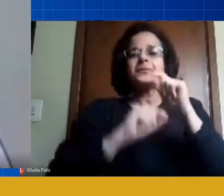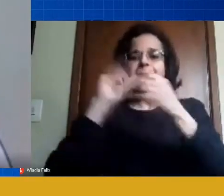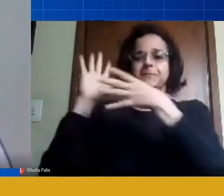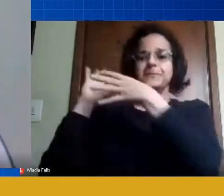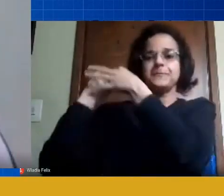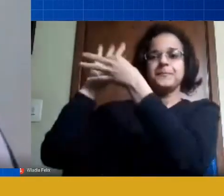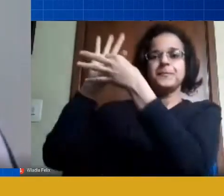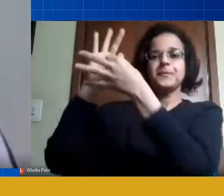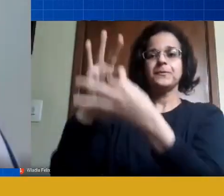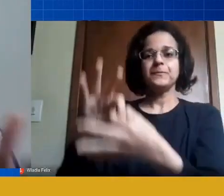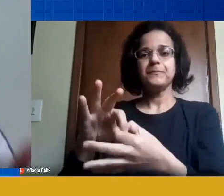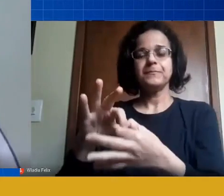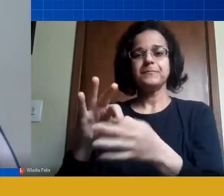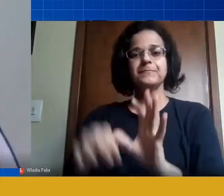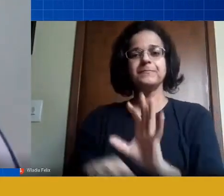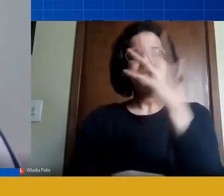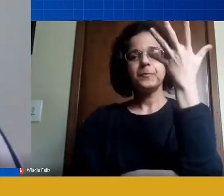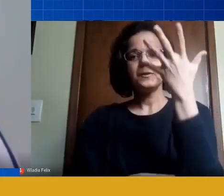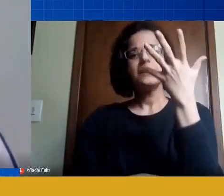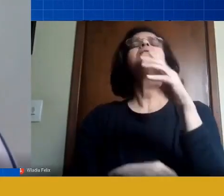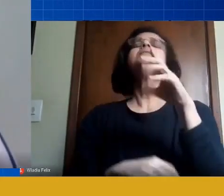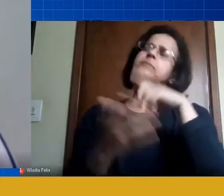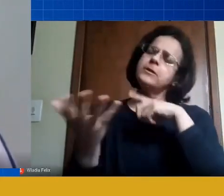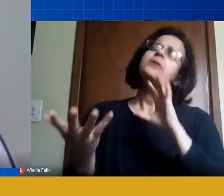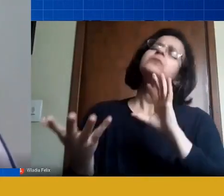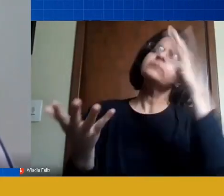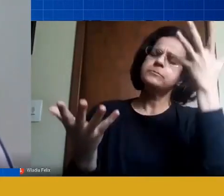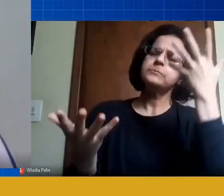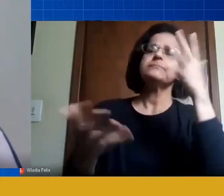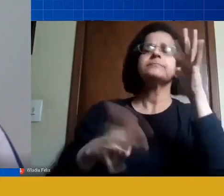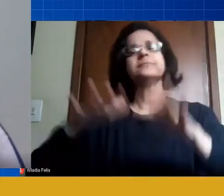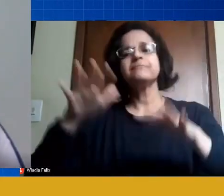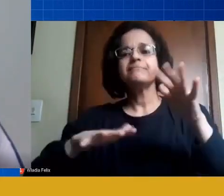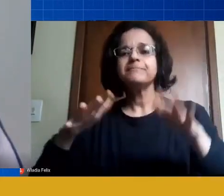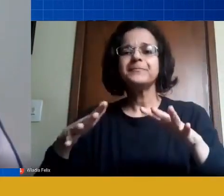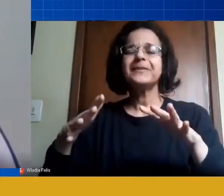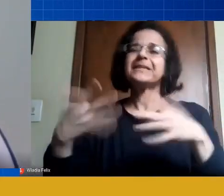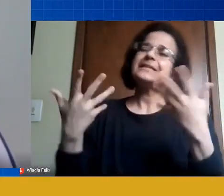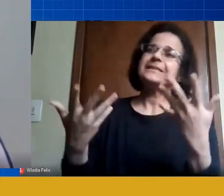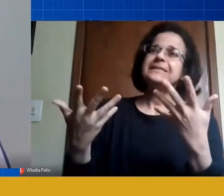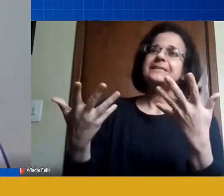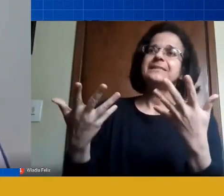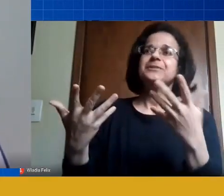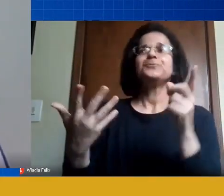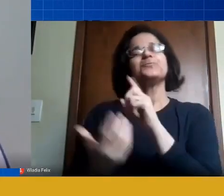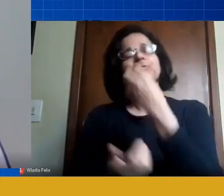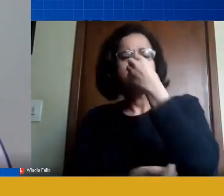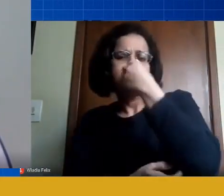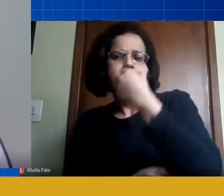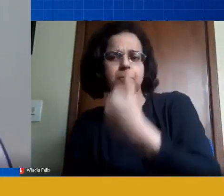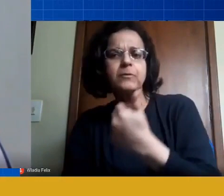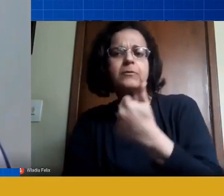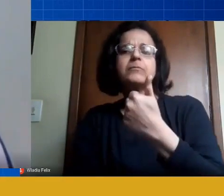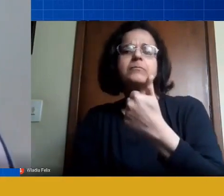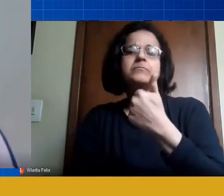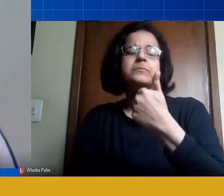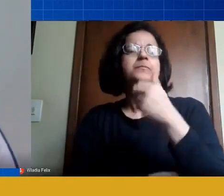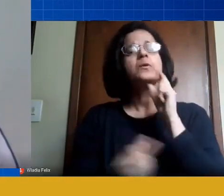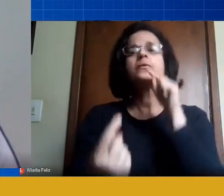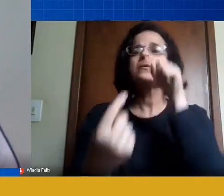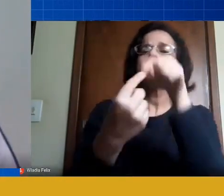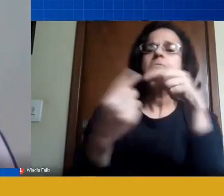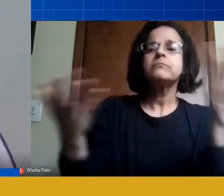histórico que tá sendo passado salve exceções aquilo que a gente sabe que não tá no momento não é o ideal a proposta que estamos fazendo